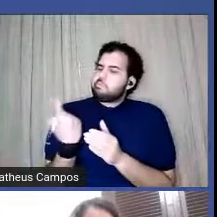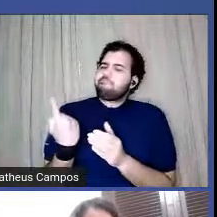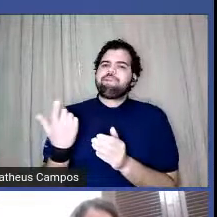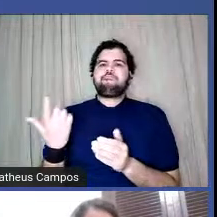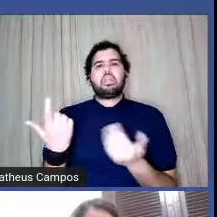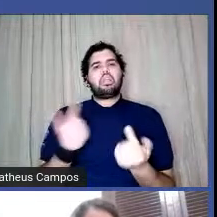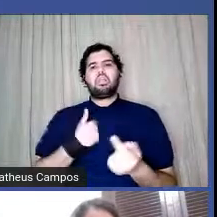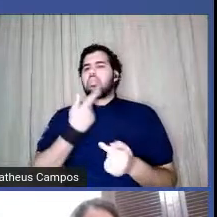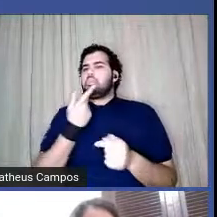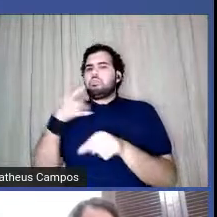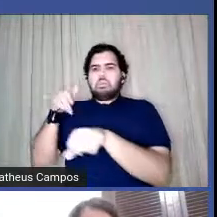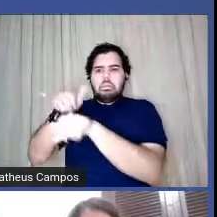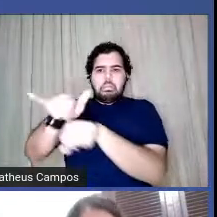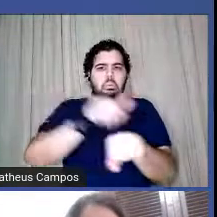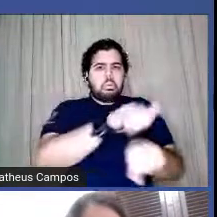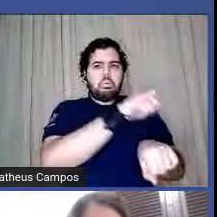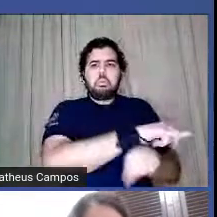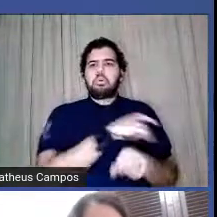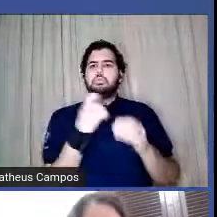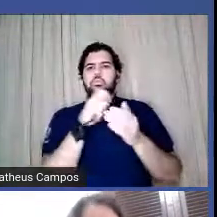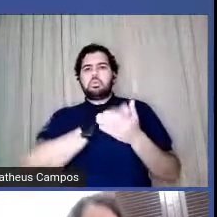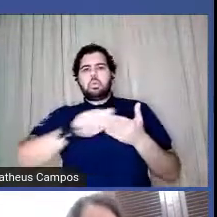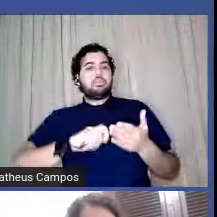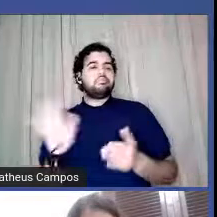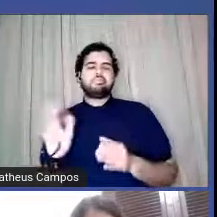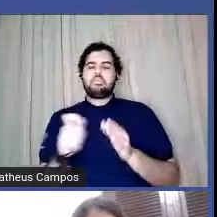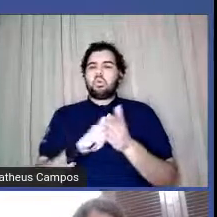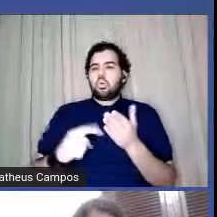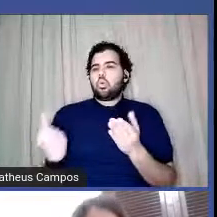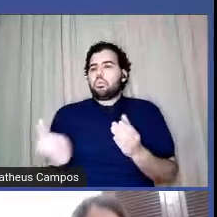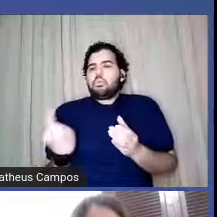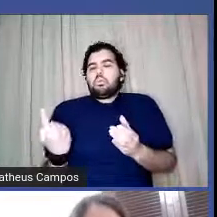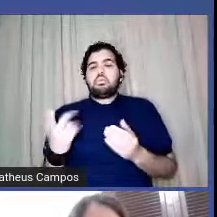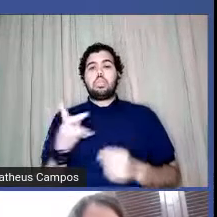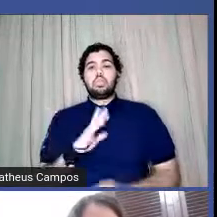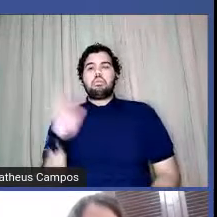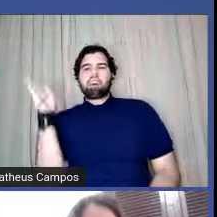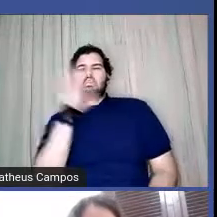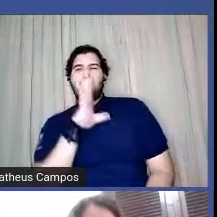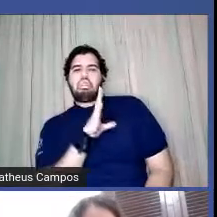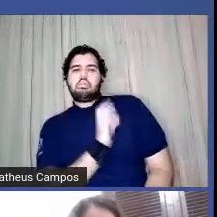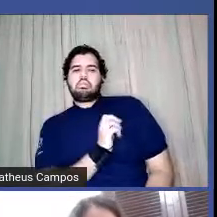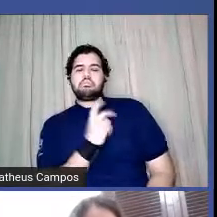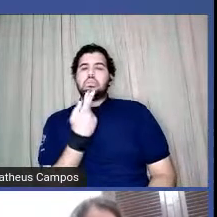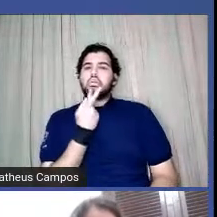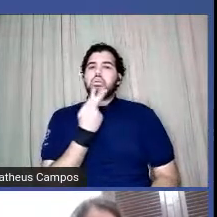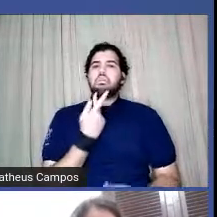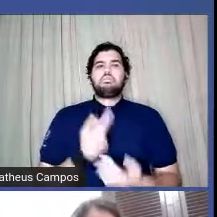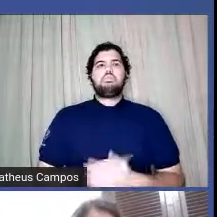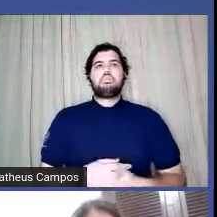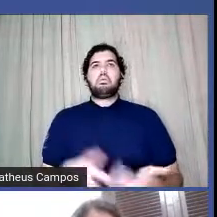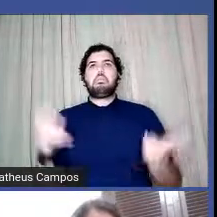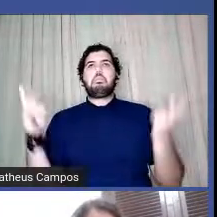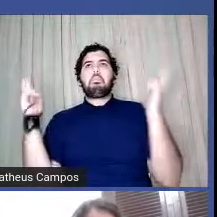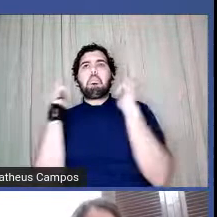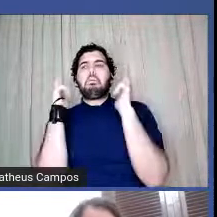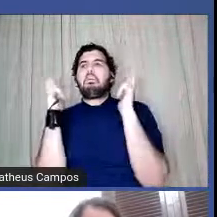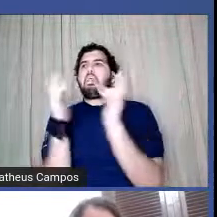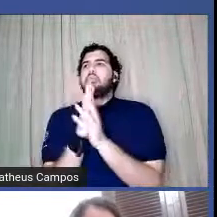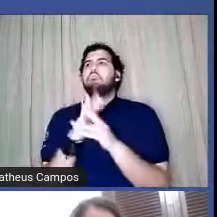enganar a solidão. O meu amor me deixou, o mau amor me deixou falando as paredes desse quarto que sou eu.